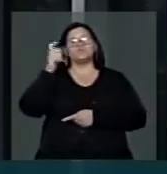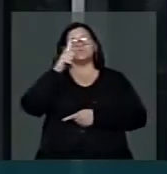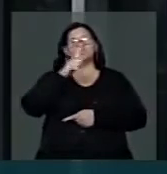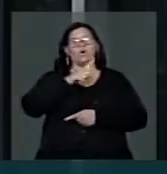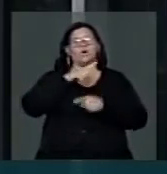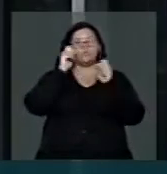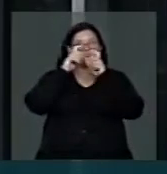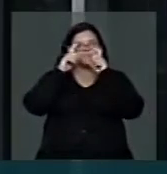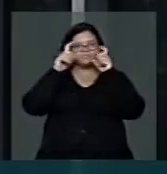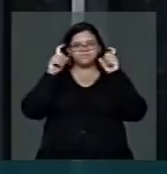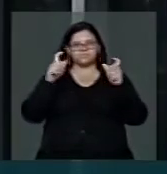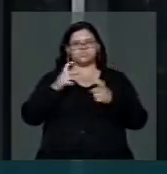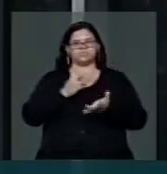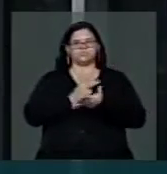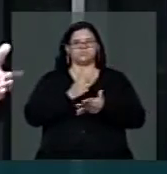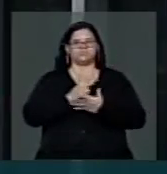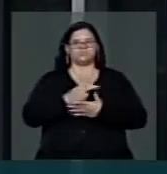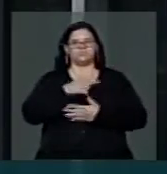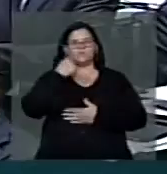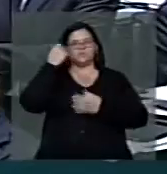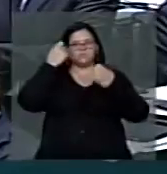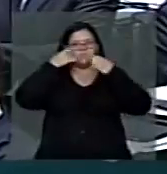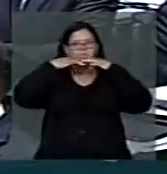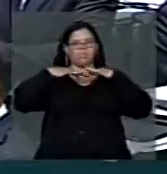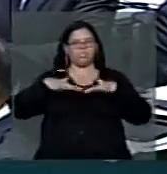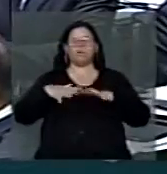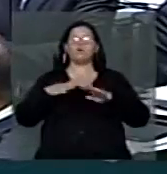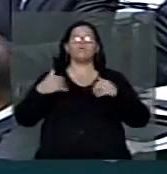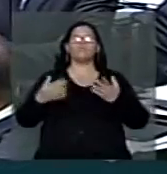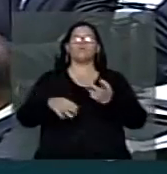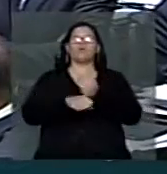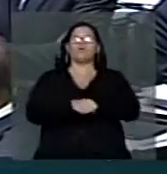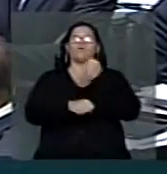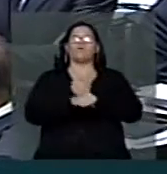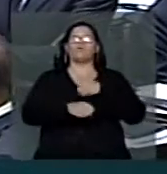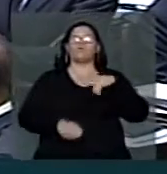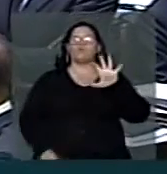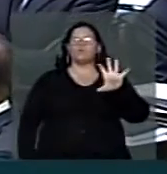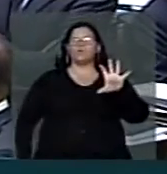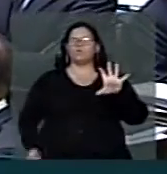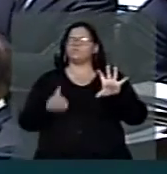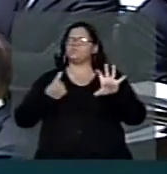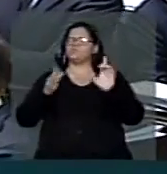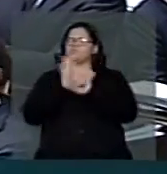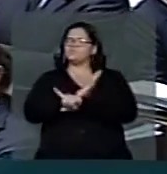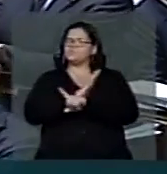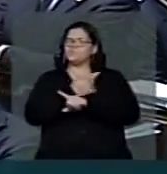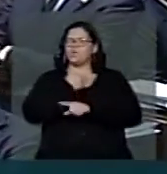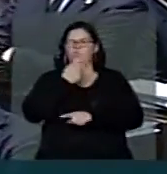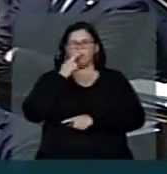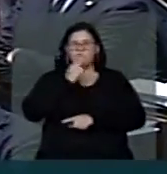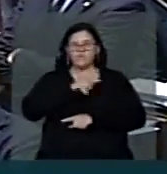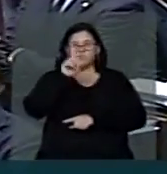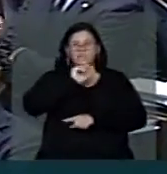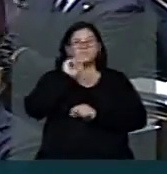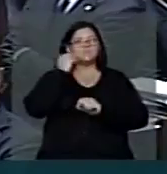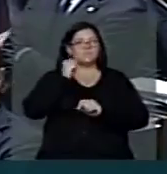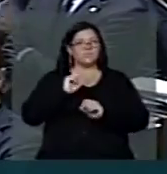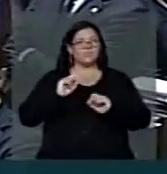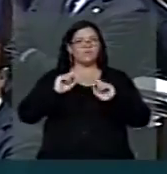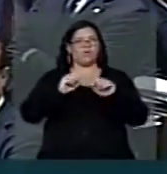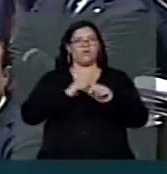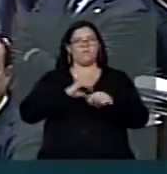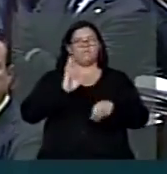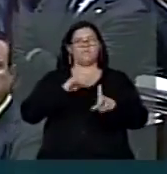trilhos da transnordestina. Qual obra do Nordeste? A obra que eu estou vendo no Nordeste é aquela quantidade de mais de 20